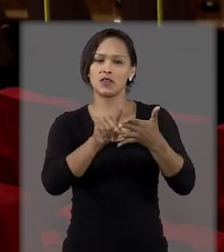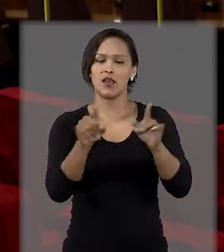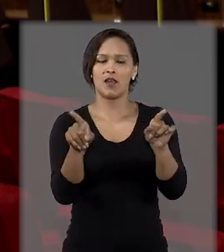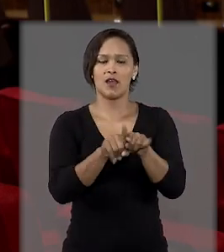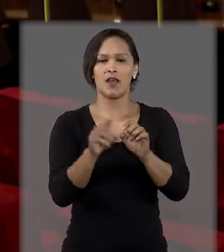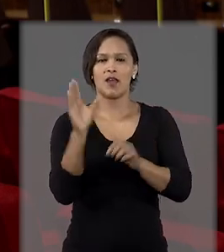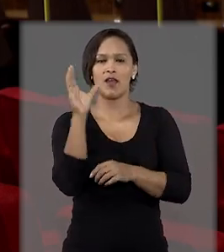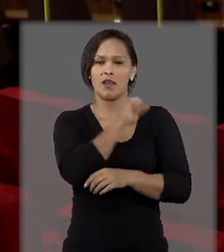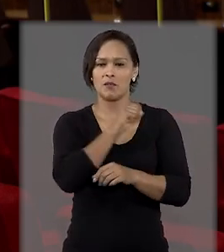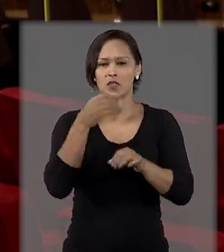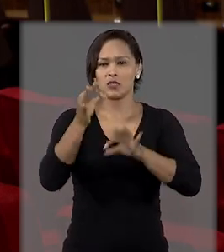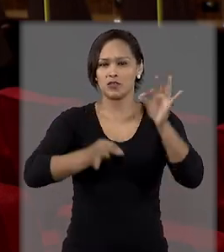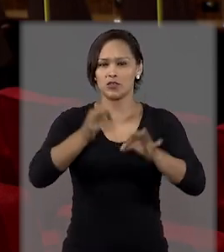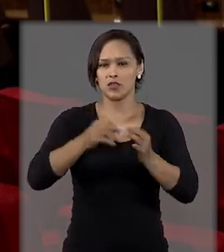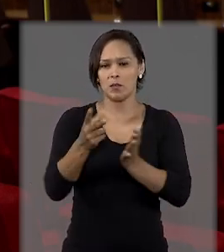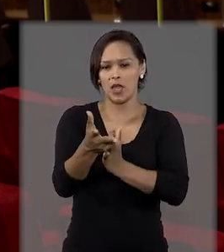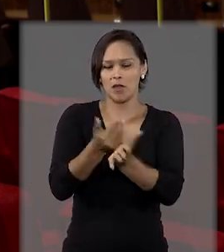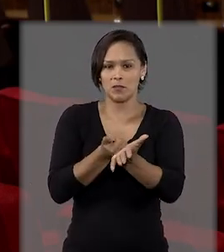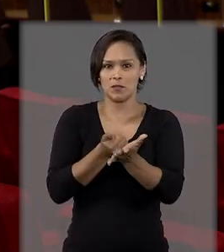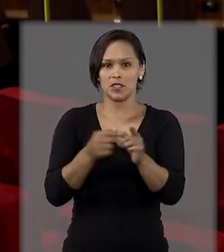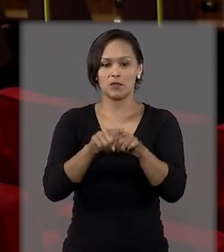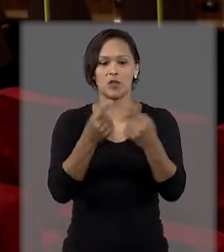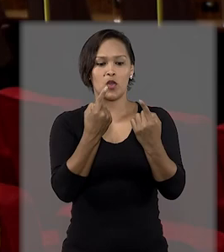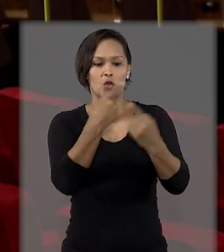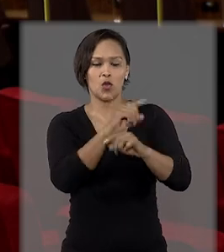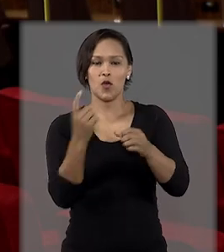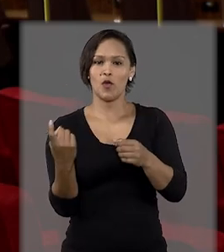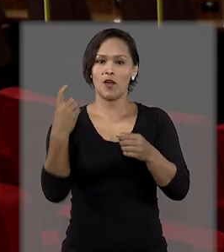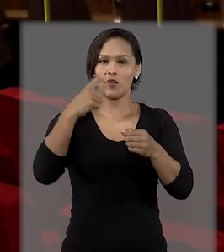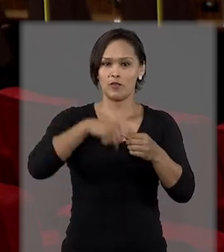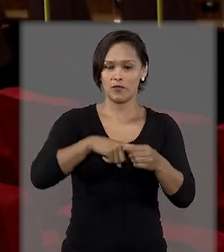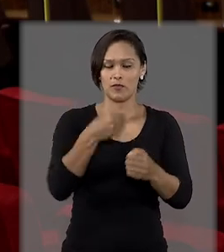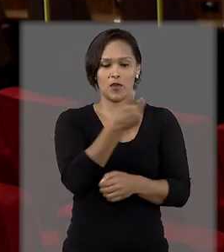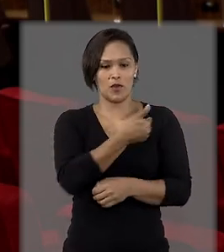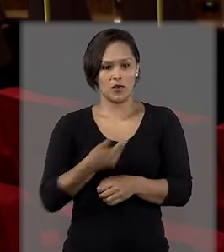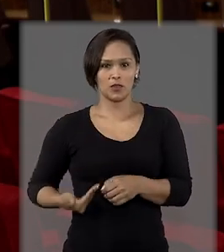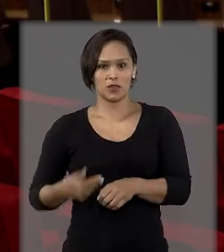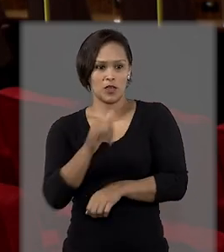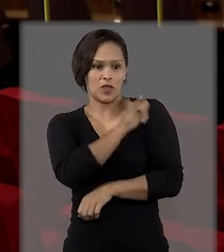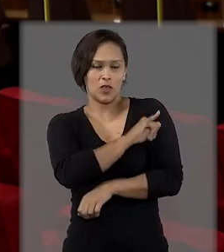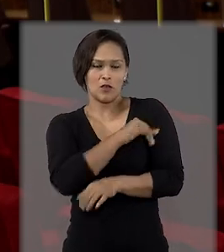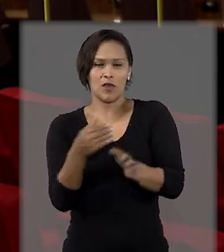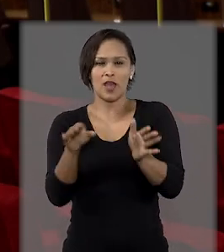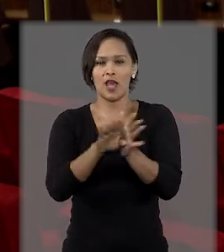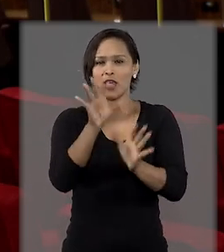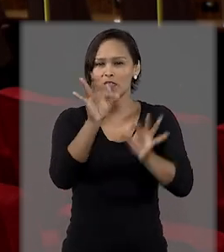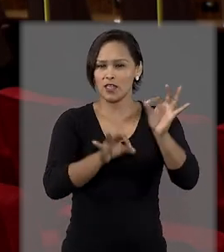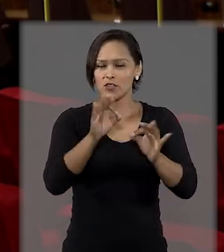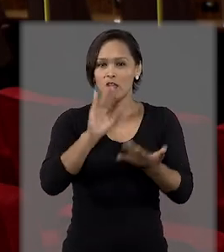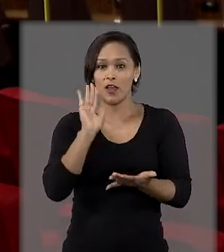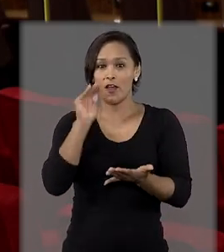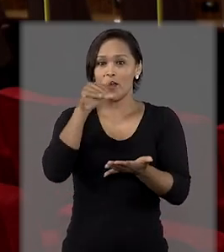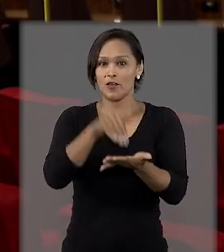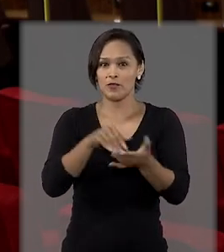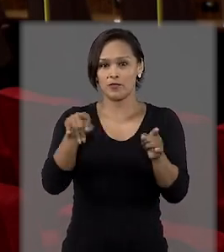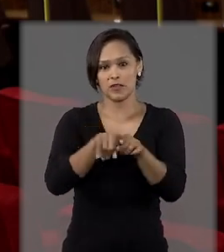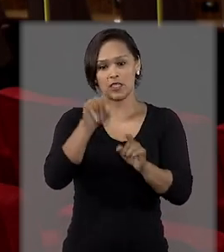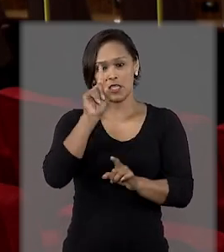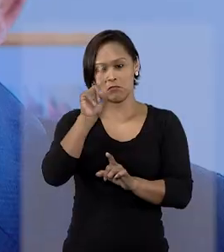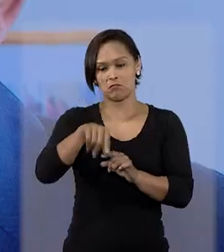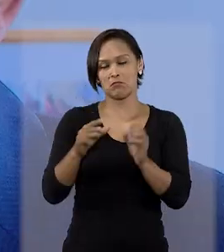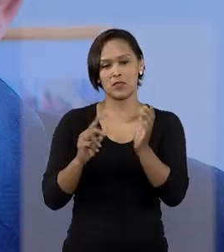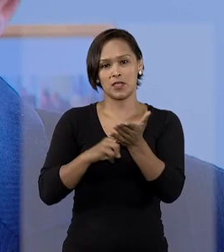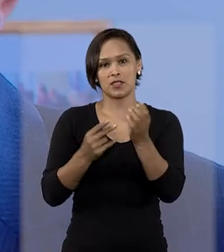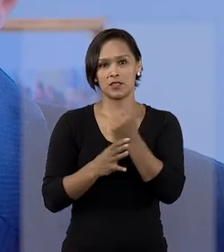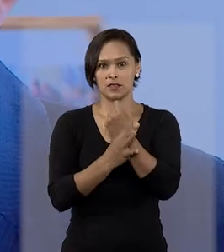julgamento do impeachment com o seu retorno ao cargo até o julgamento definitivo do mandado de segurança.